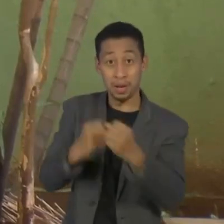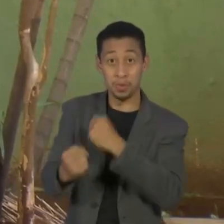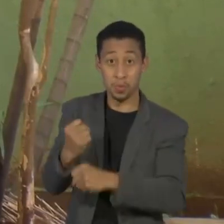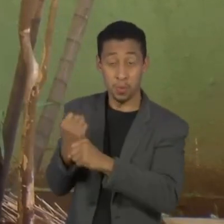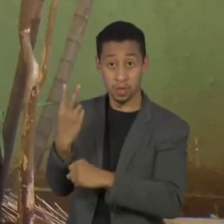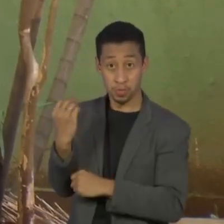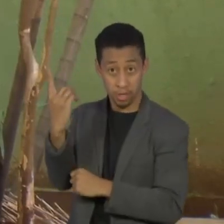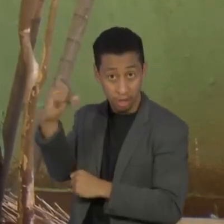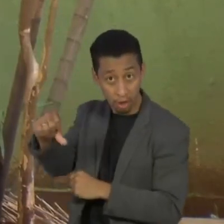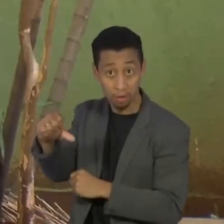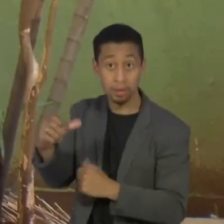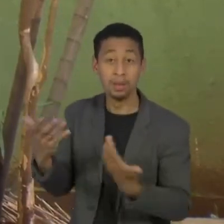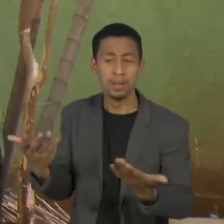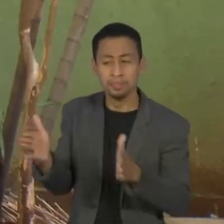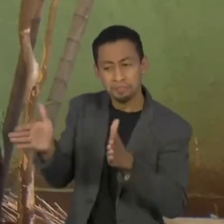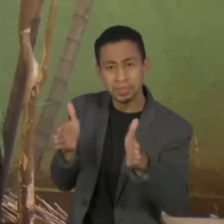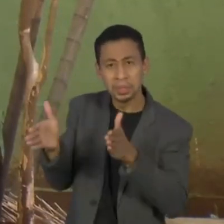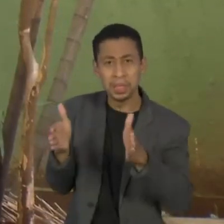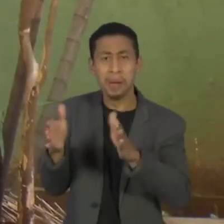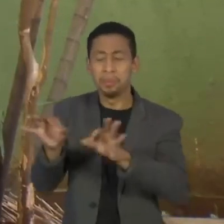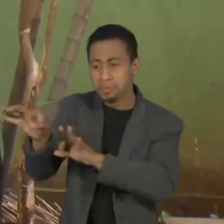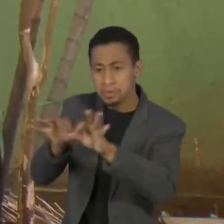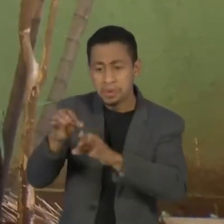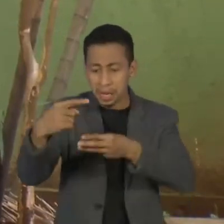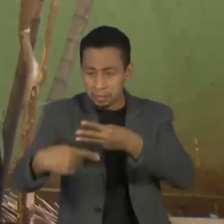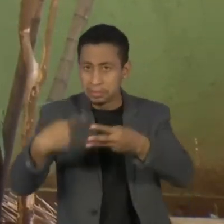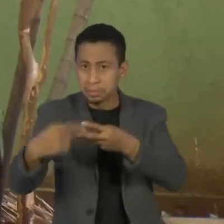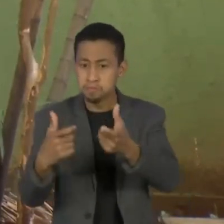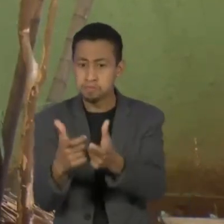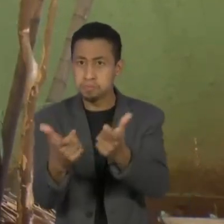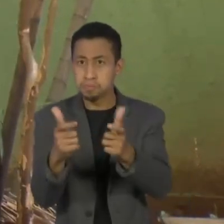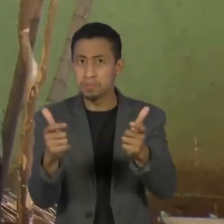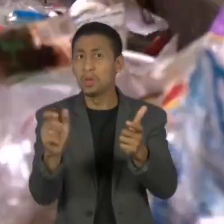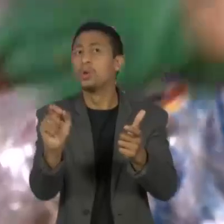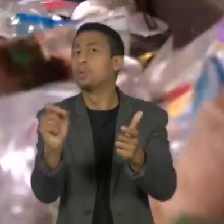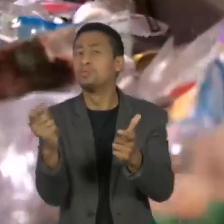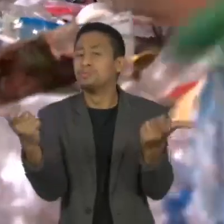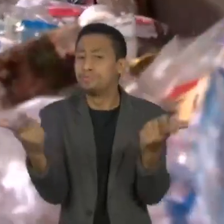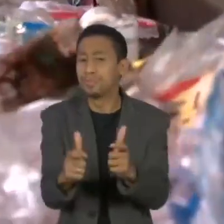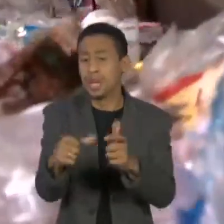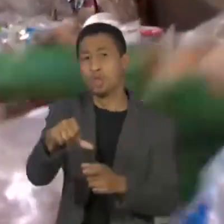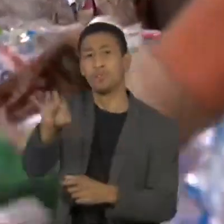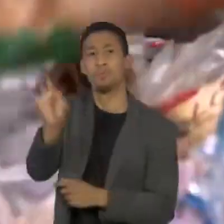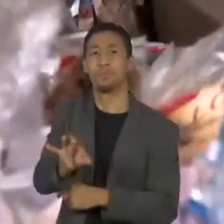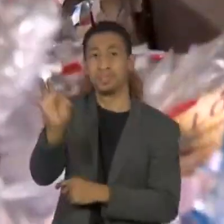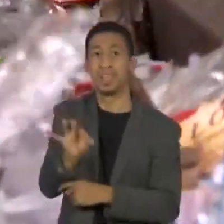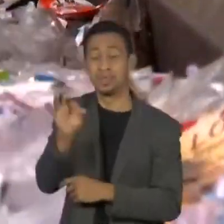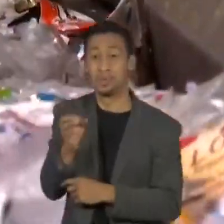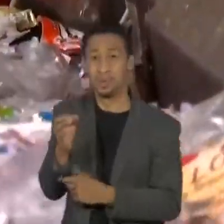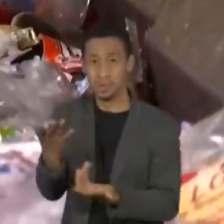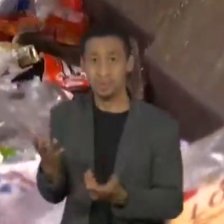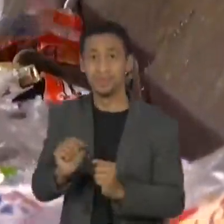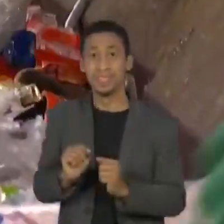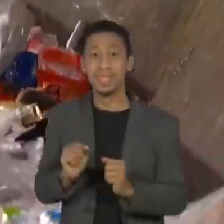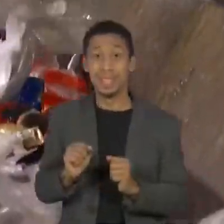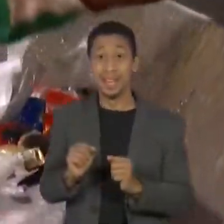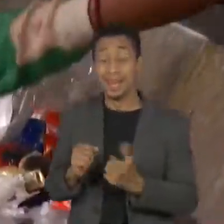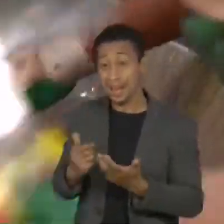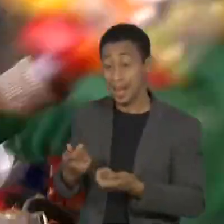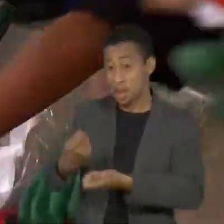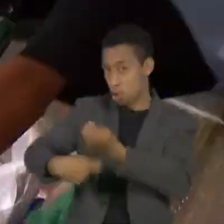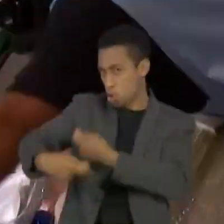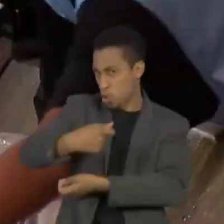Nesse mesmo tempo, a geração de resíduos totais caiu 9%. A prática faz com que a chamada economia